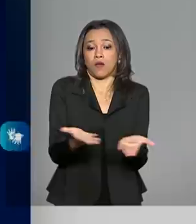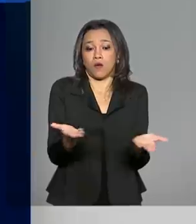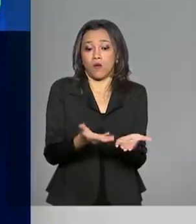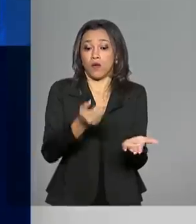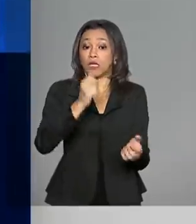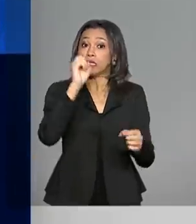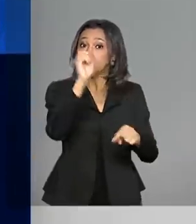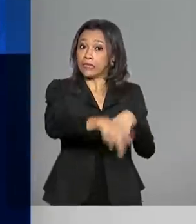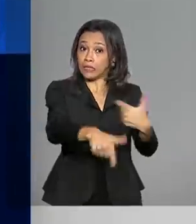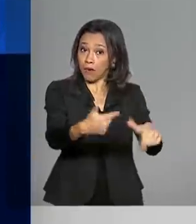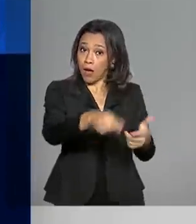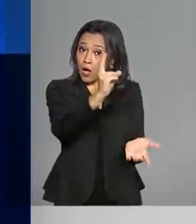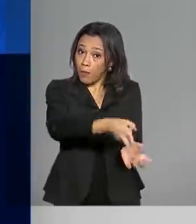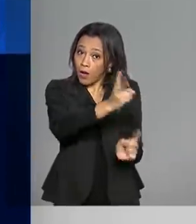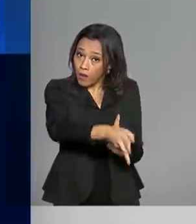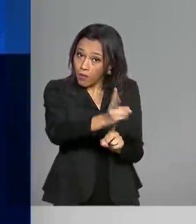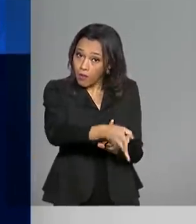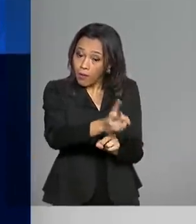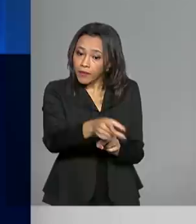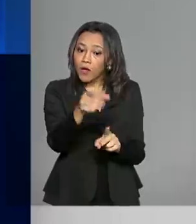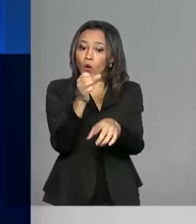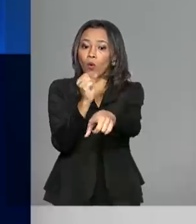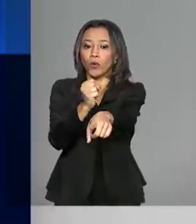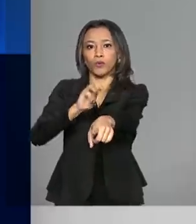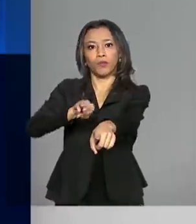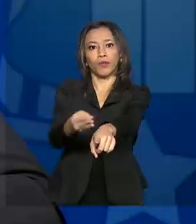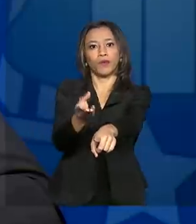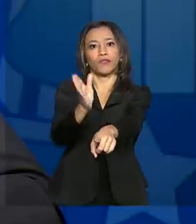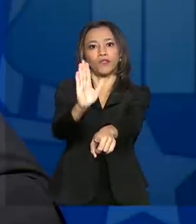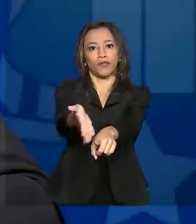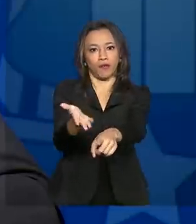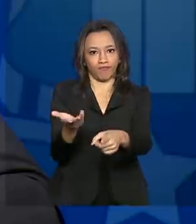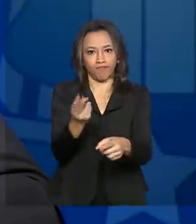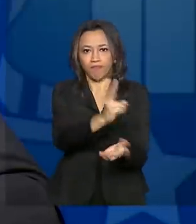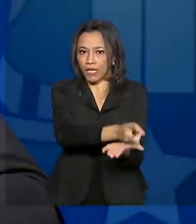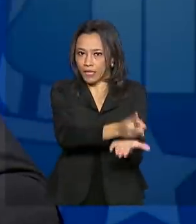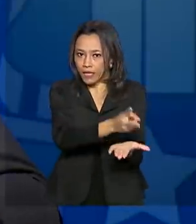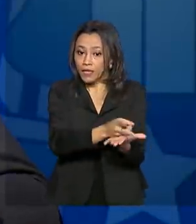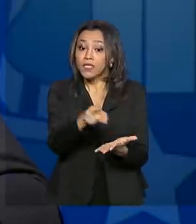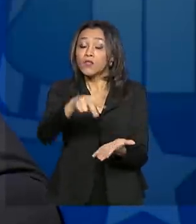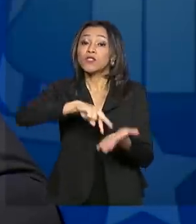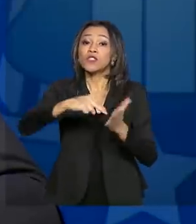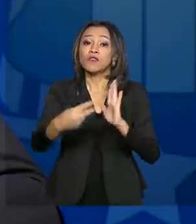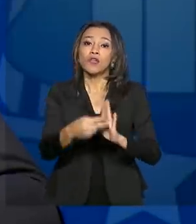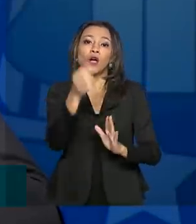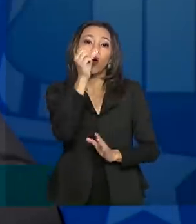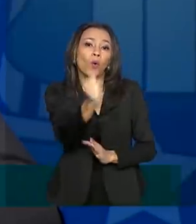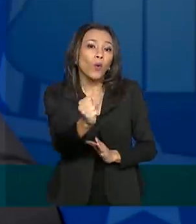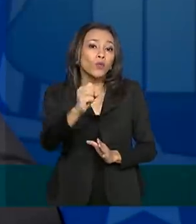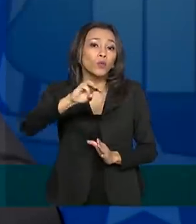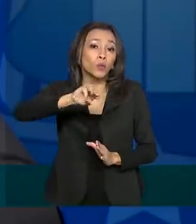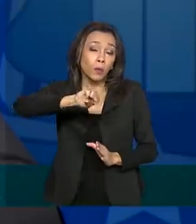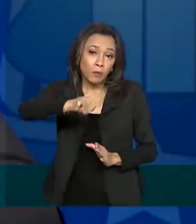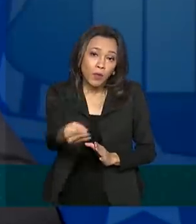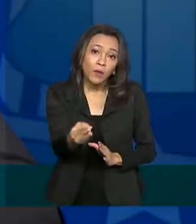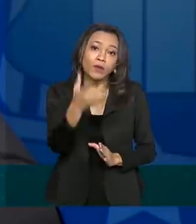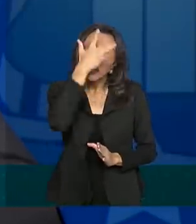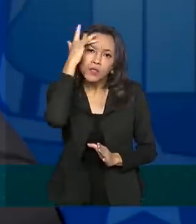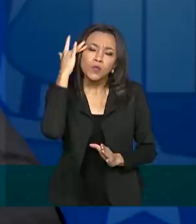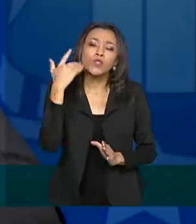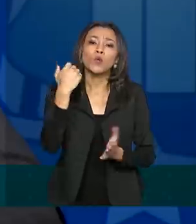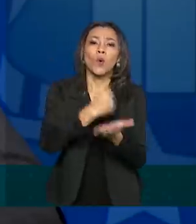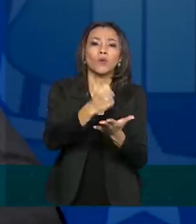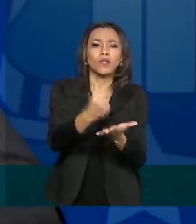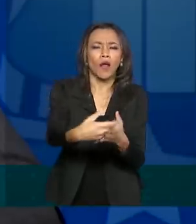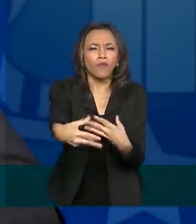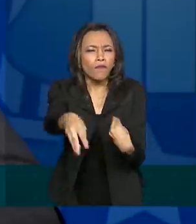preservados pelo programa já chega a 8 milhões. Significa que 8 milhões de pessoas tiveram seus contratos flexibilizados de alguma